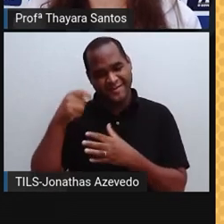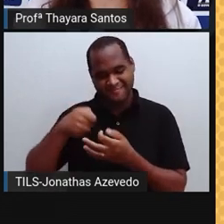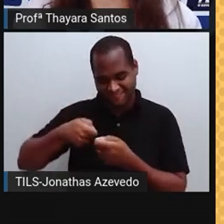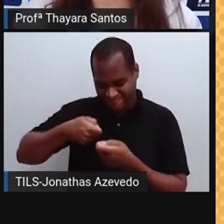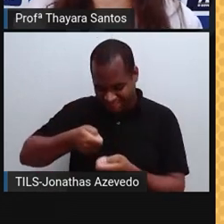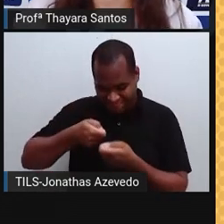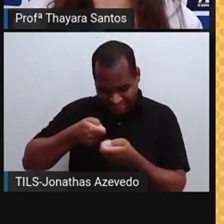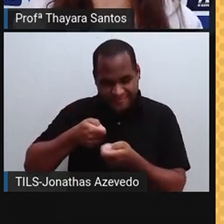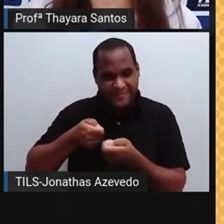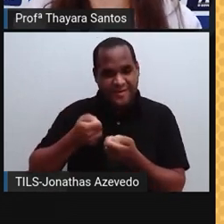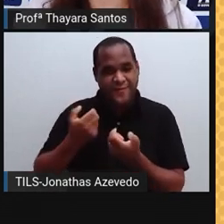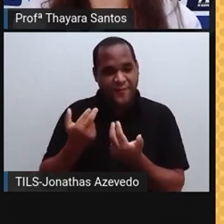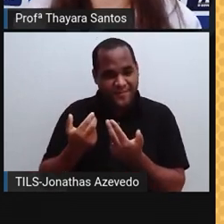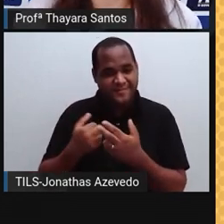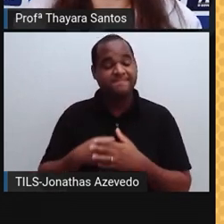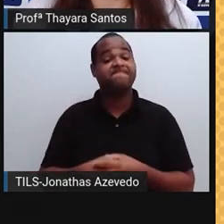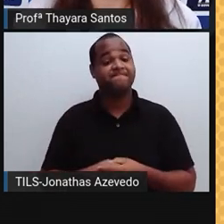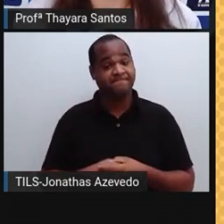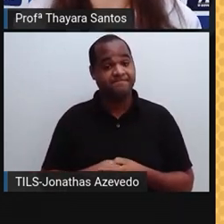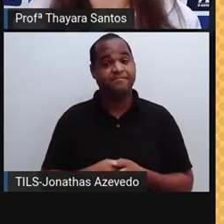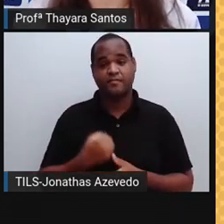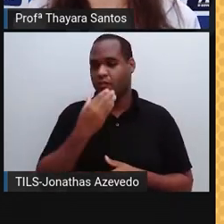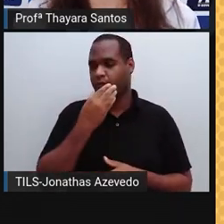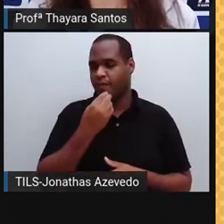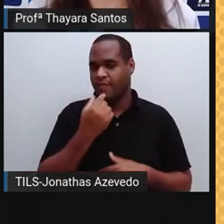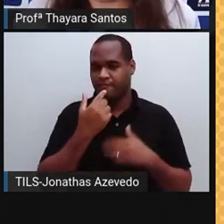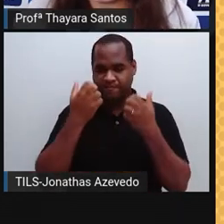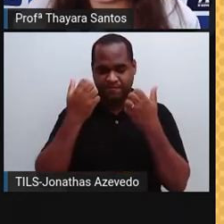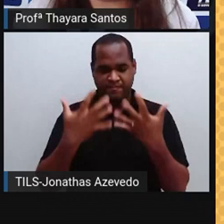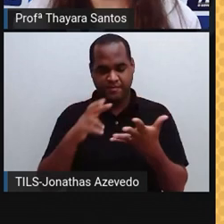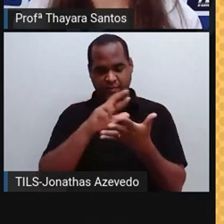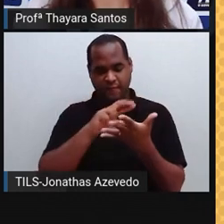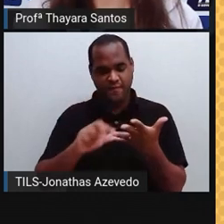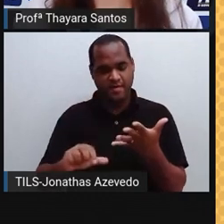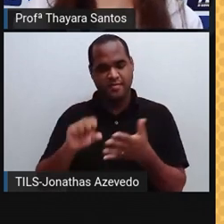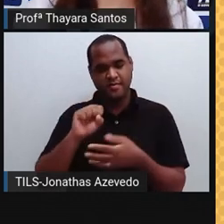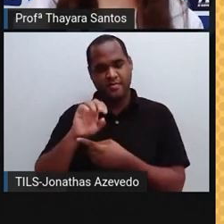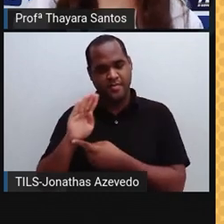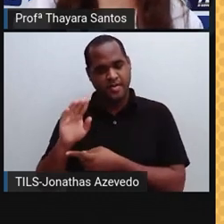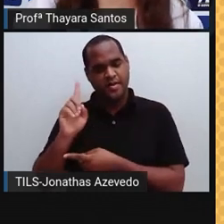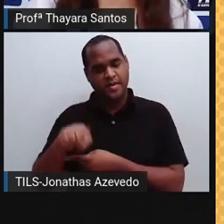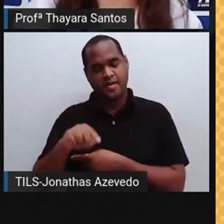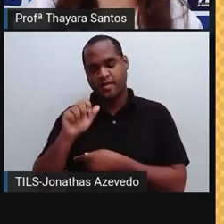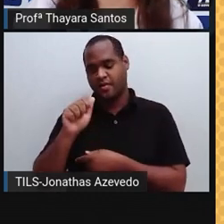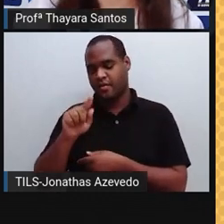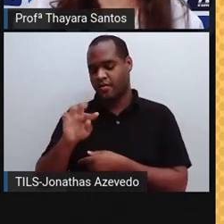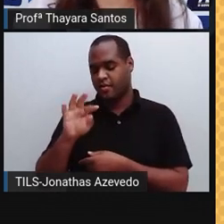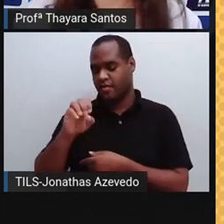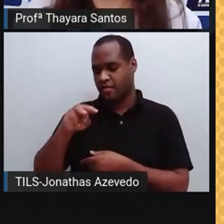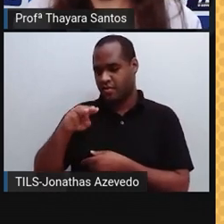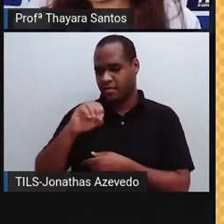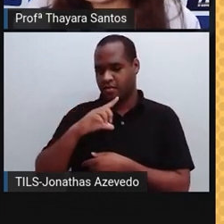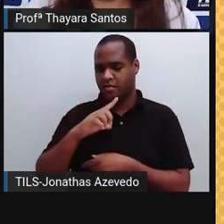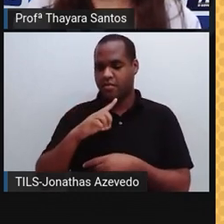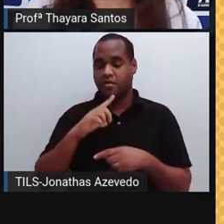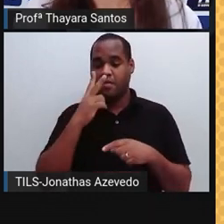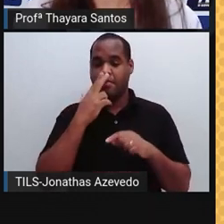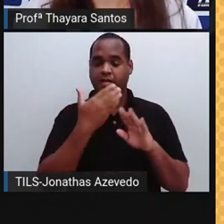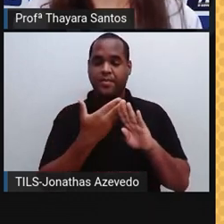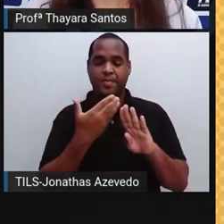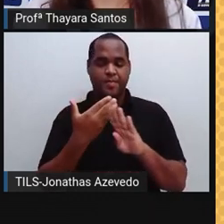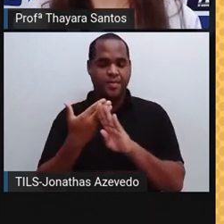Dalton já dizia que todas as substâncias eram formadas por átomos, que esses átomos eram indivisíveis